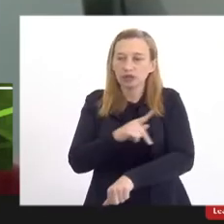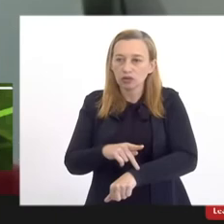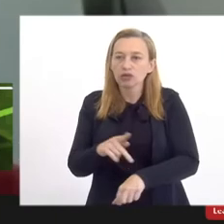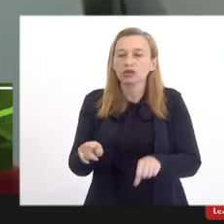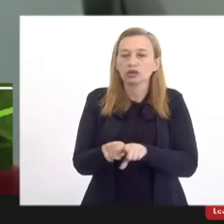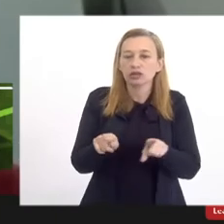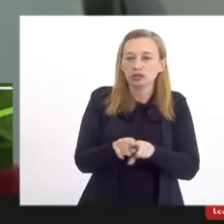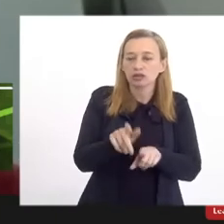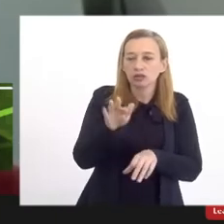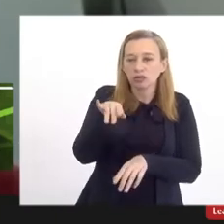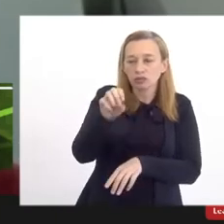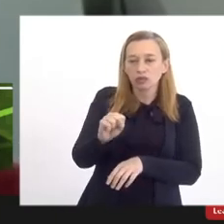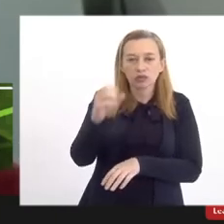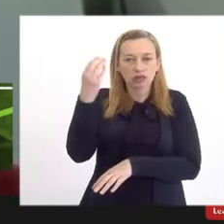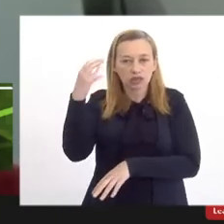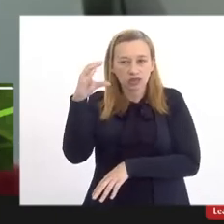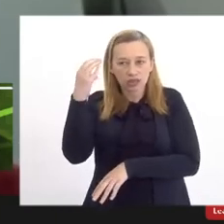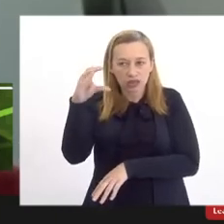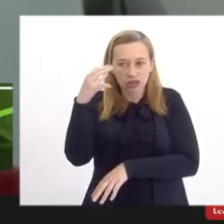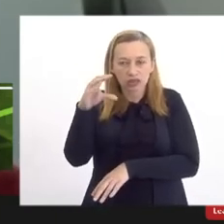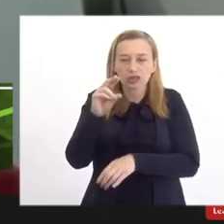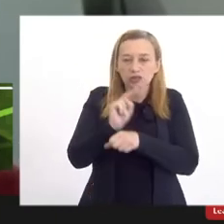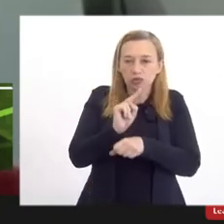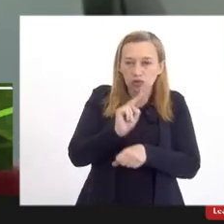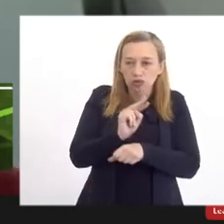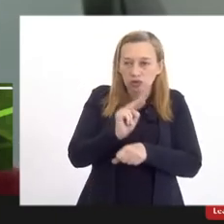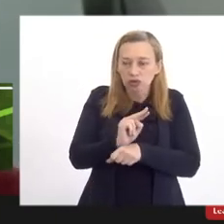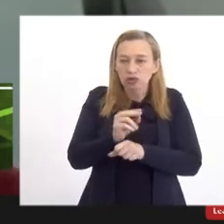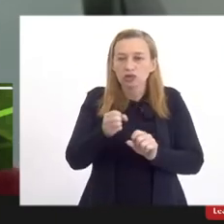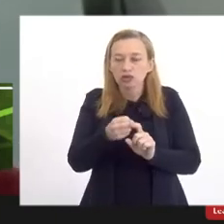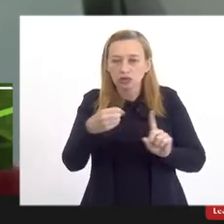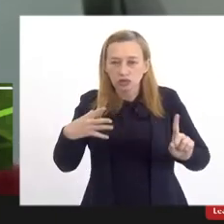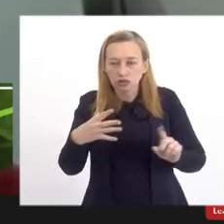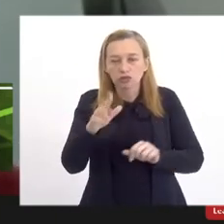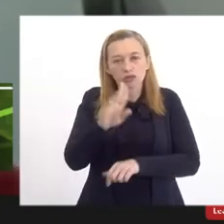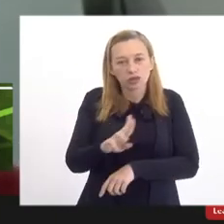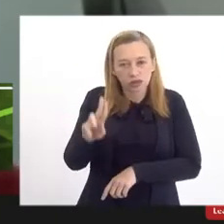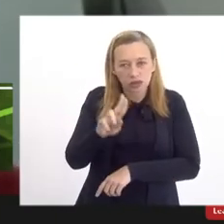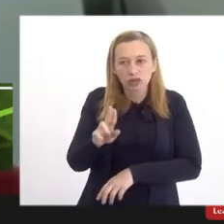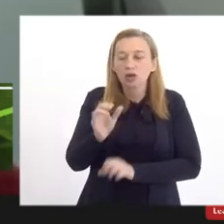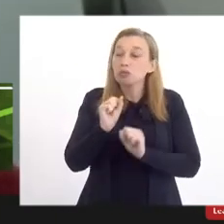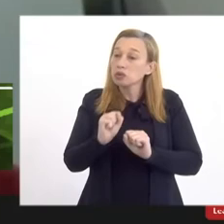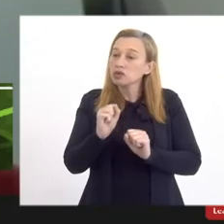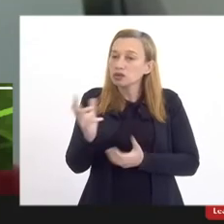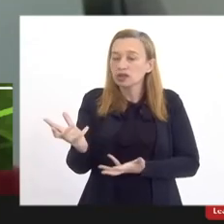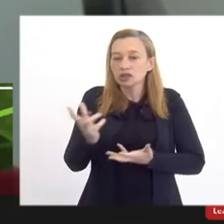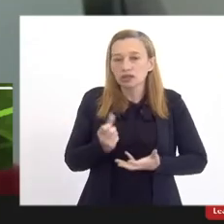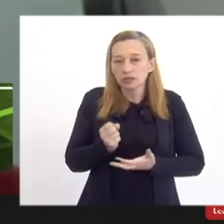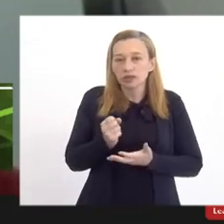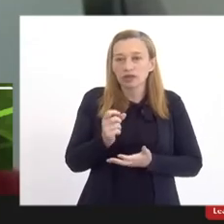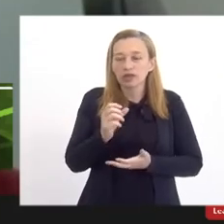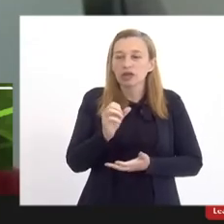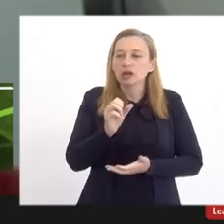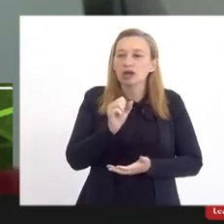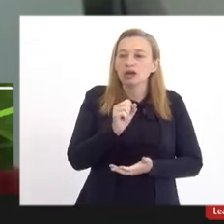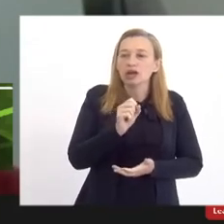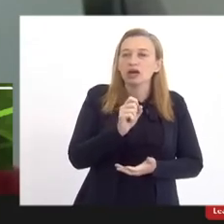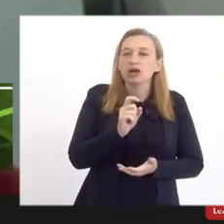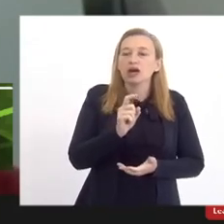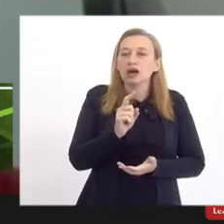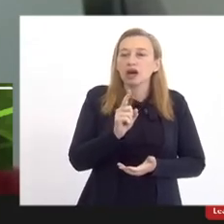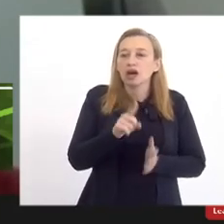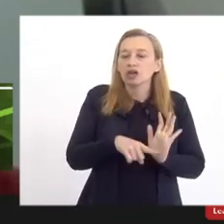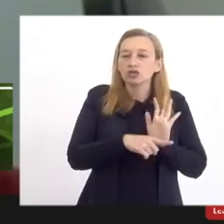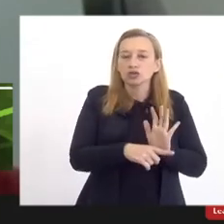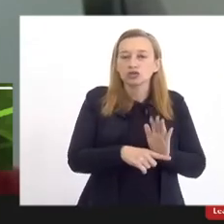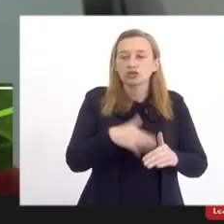bolsa de iniciação científica, de monitoria de extensão universitária, poderão receber auxílio financeiro para o desenvolvimento